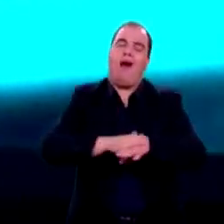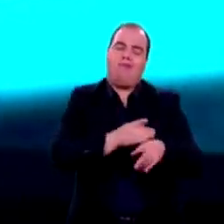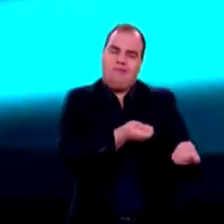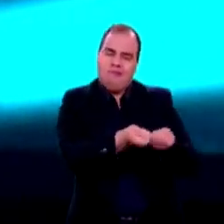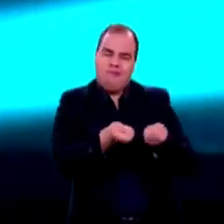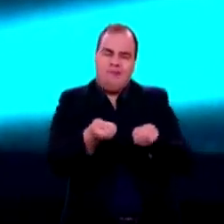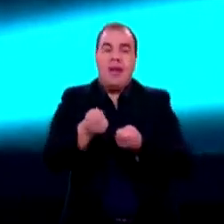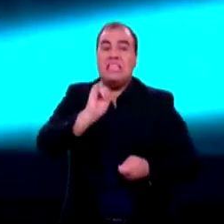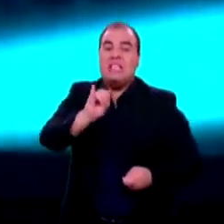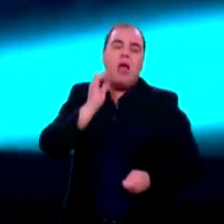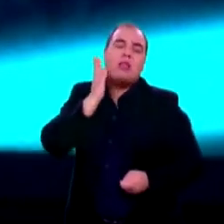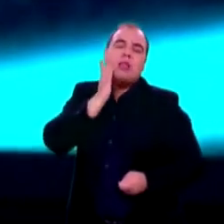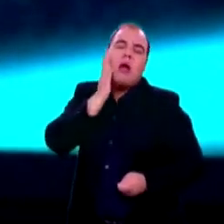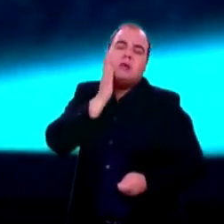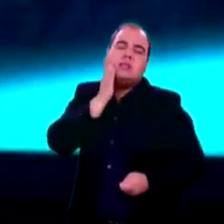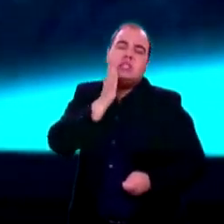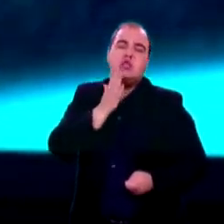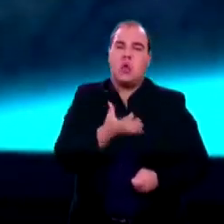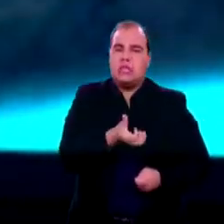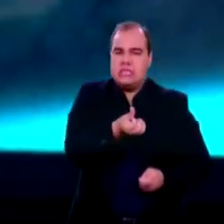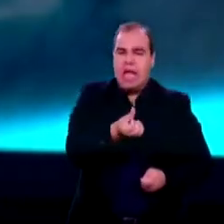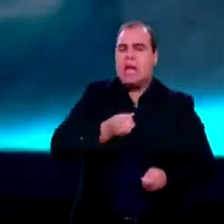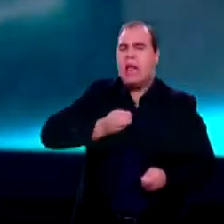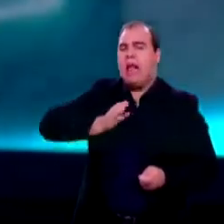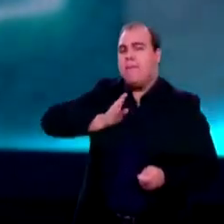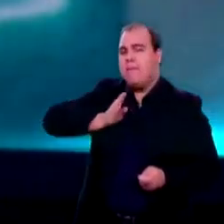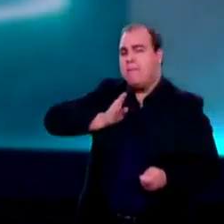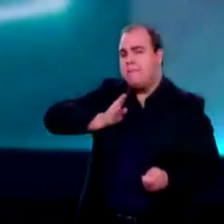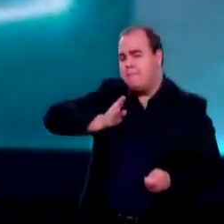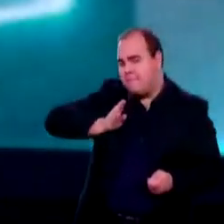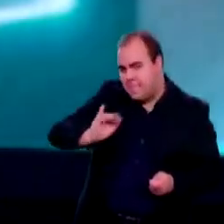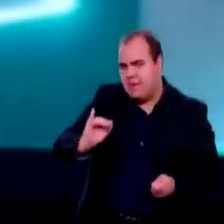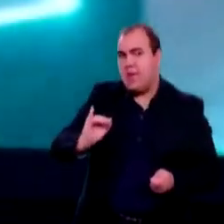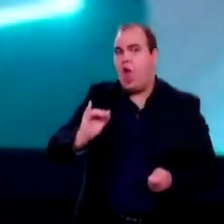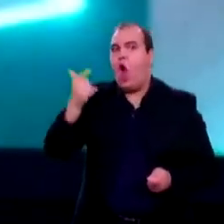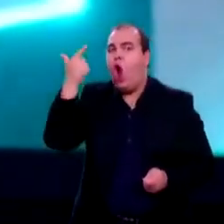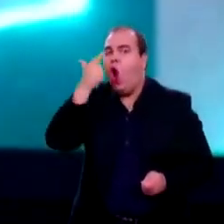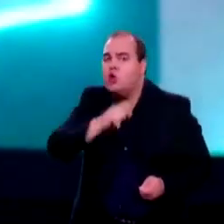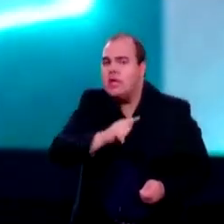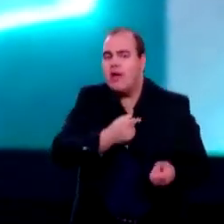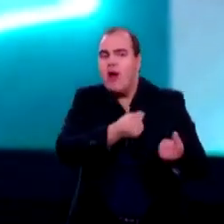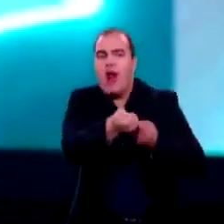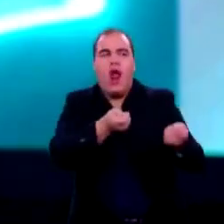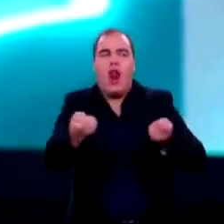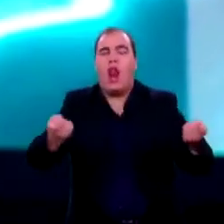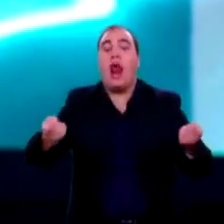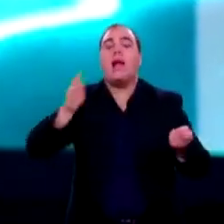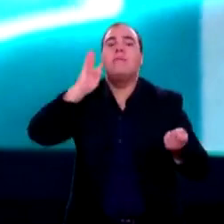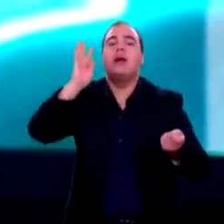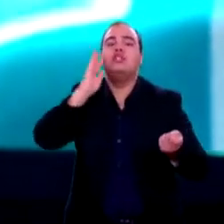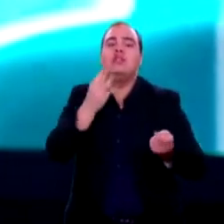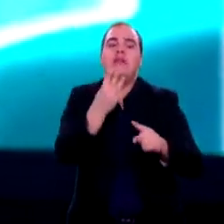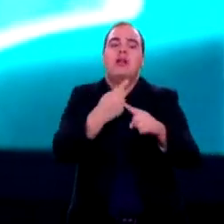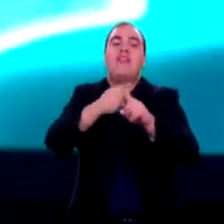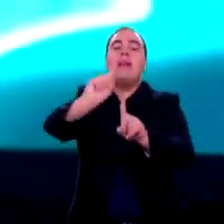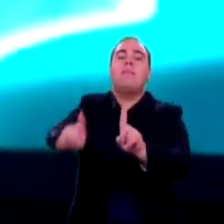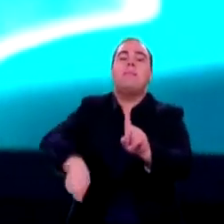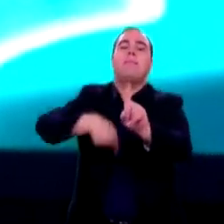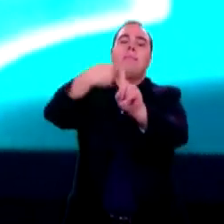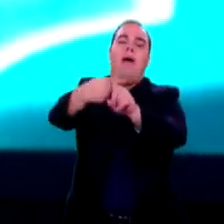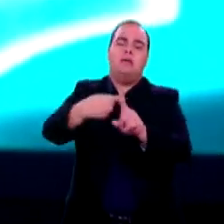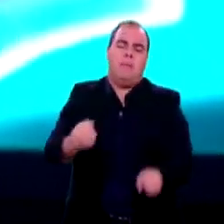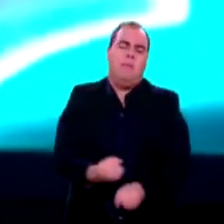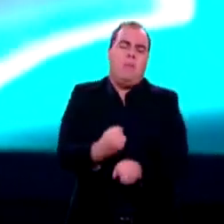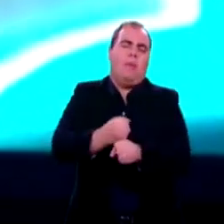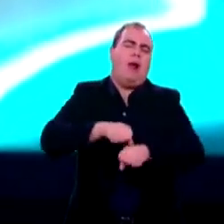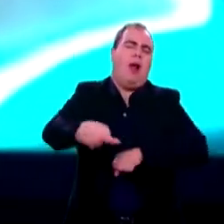Tarcísio, com R 6 bilhões, fez muita coisa, imagine ele com três vezes mais recurso no tocante